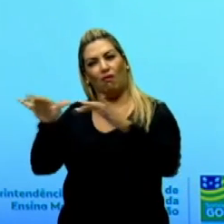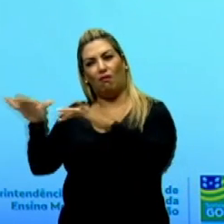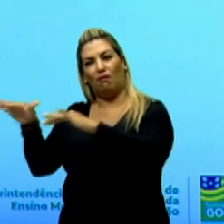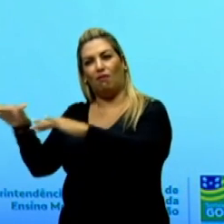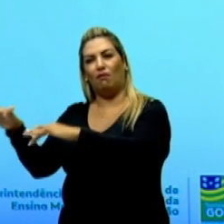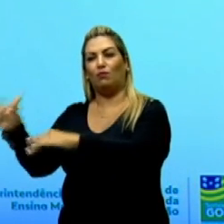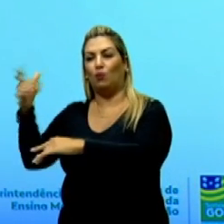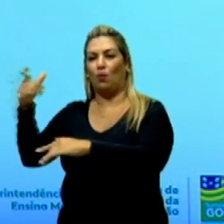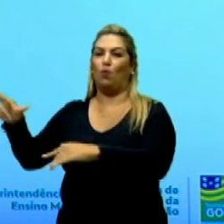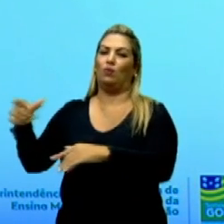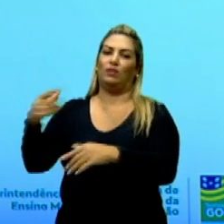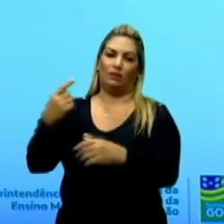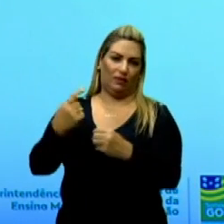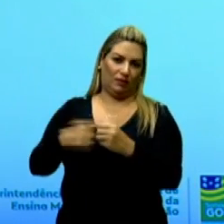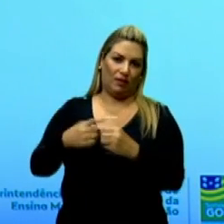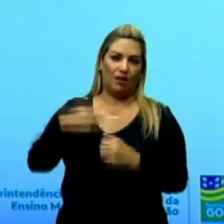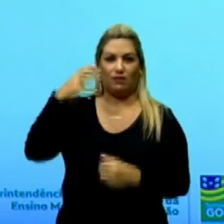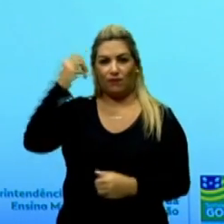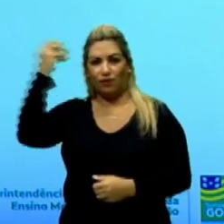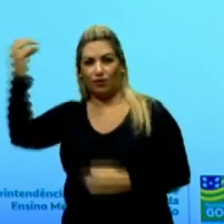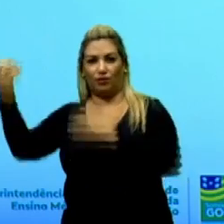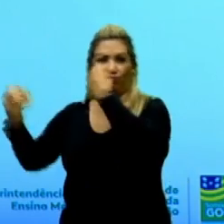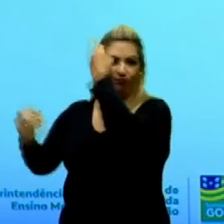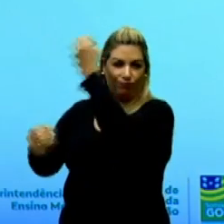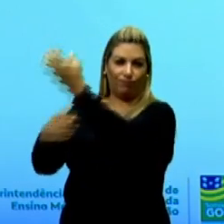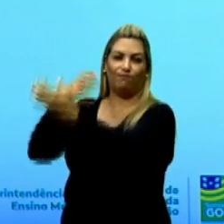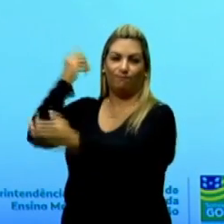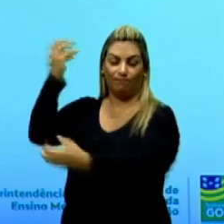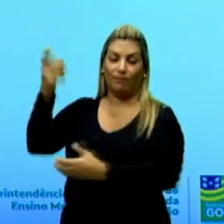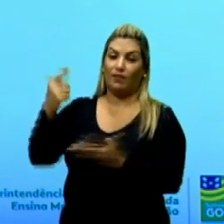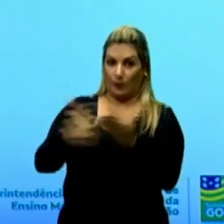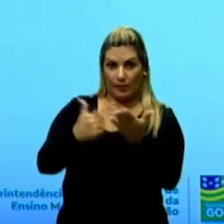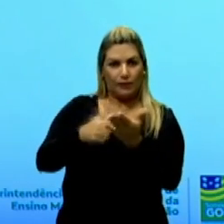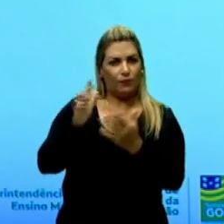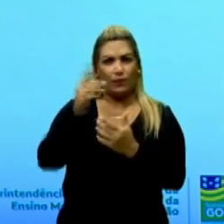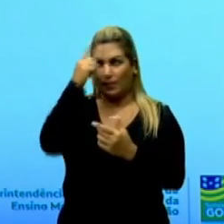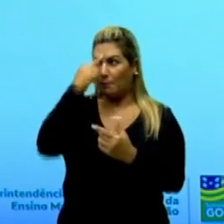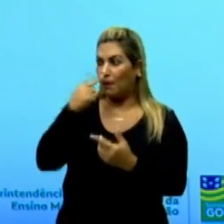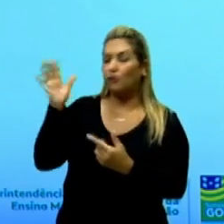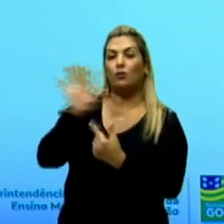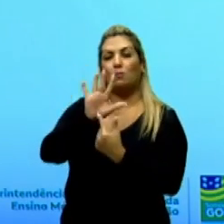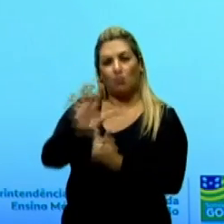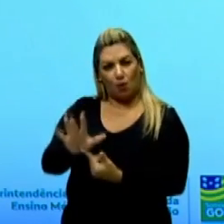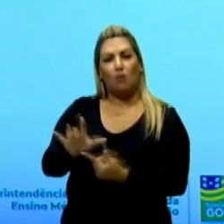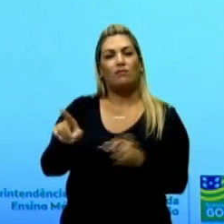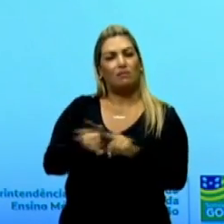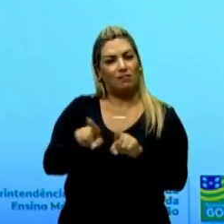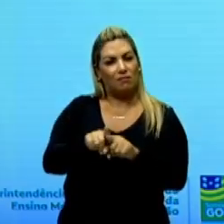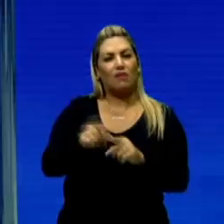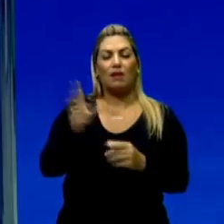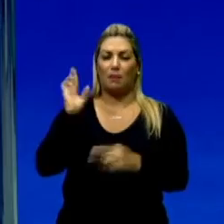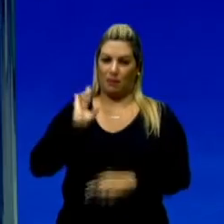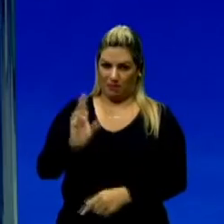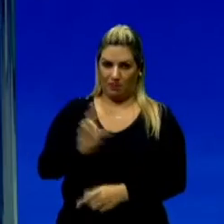aproxima bem dessas obras as quais nós estamos falando e que vamos falar desse regionalismo.